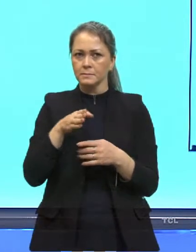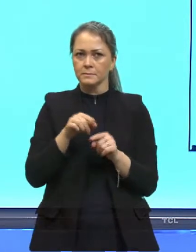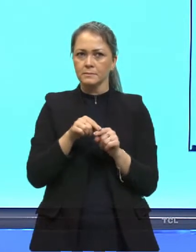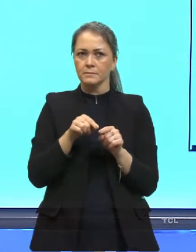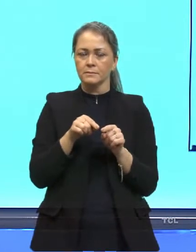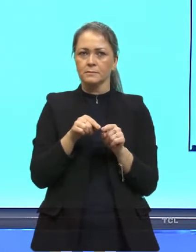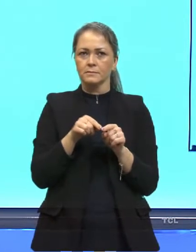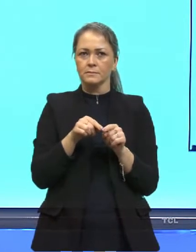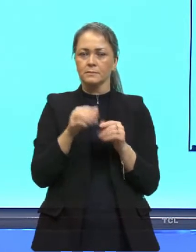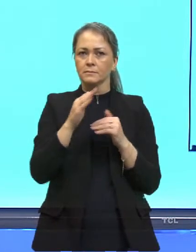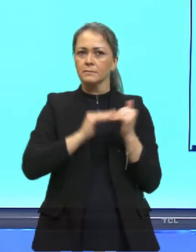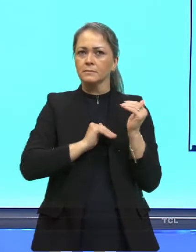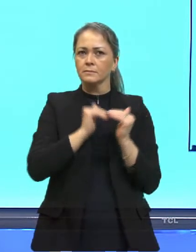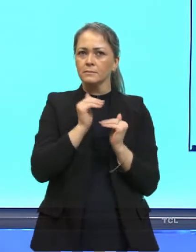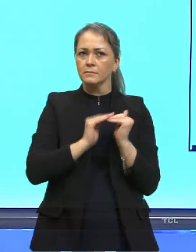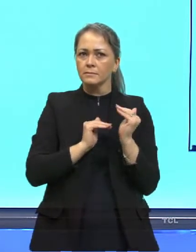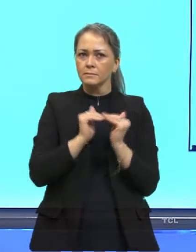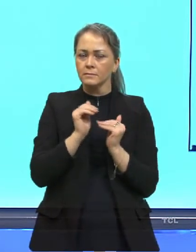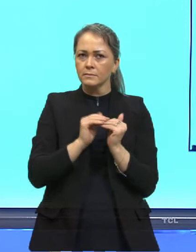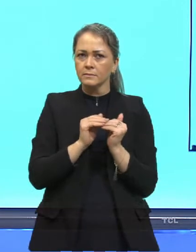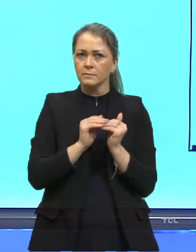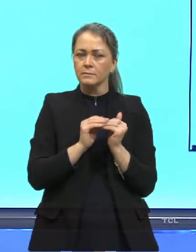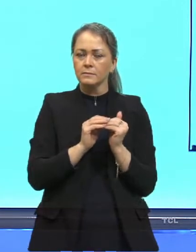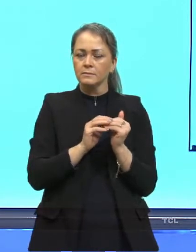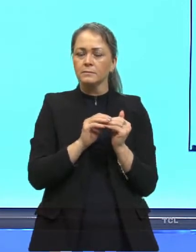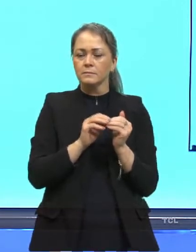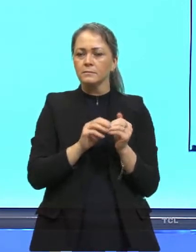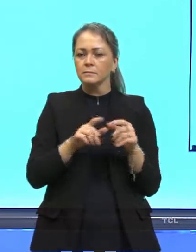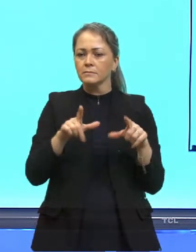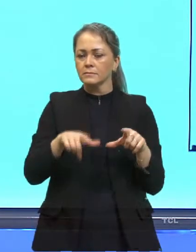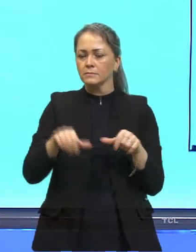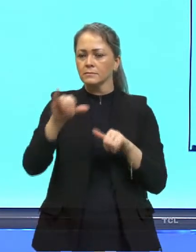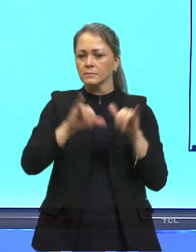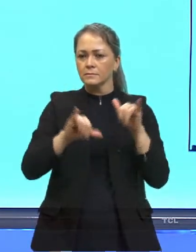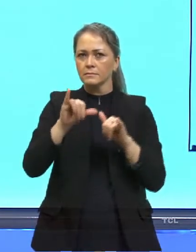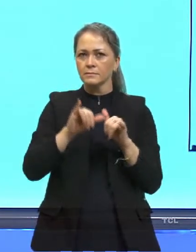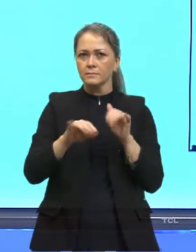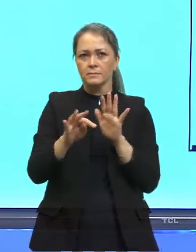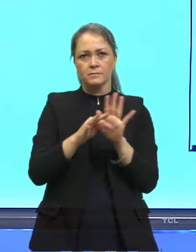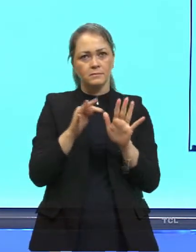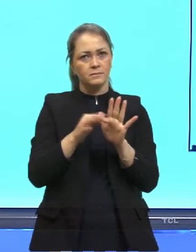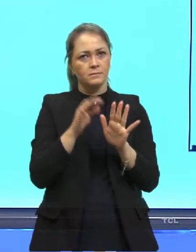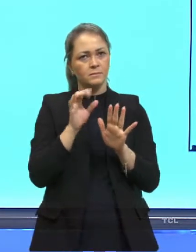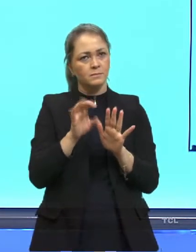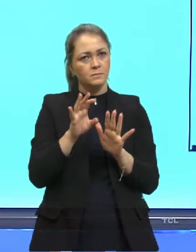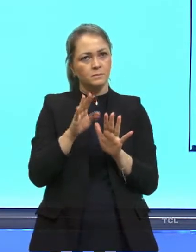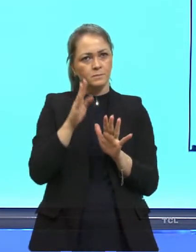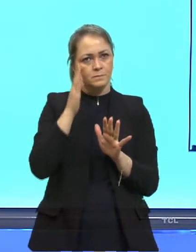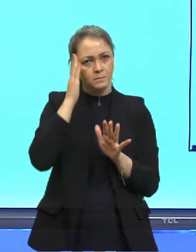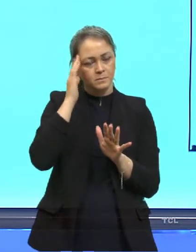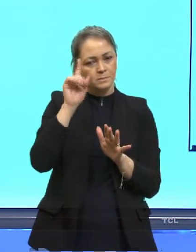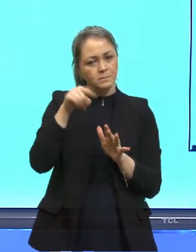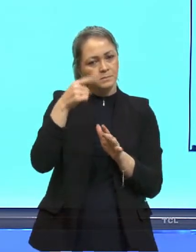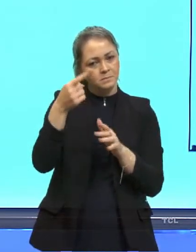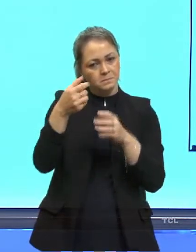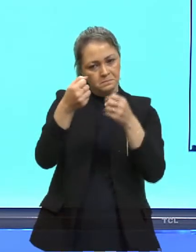prática, era o que se tinha em laboratório, mas a teoria só sabia explicar essa curva aqui.